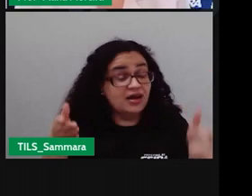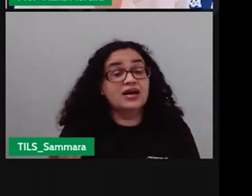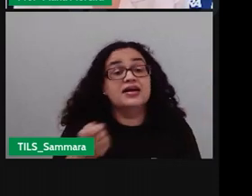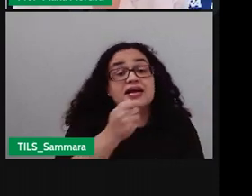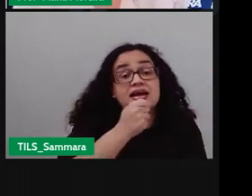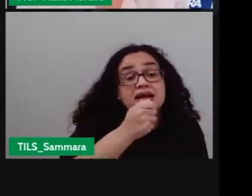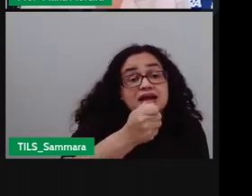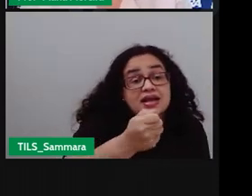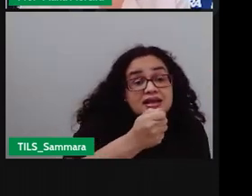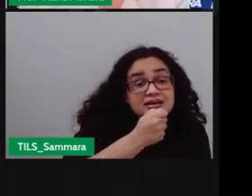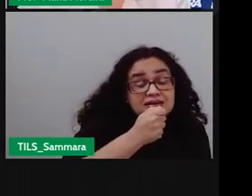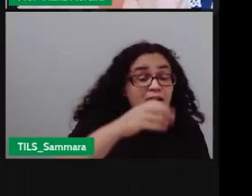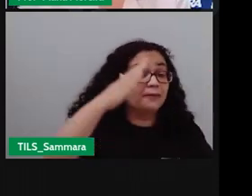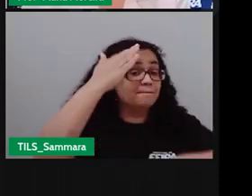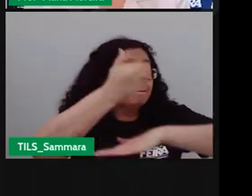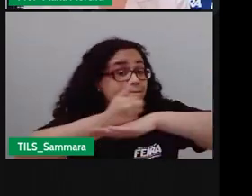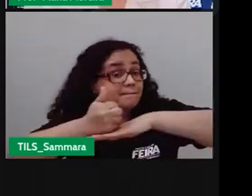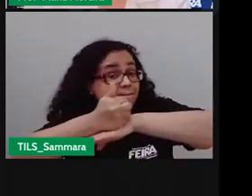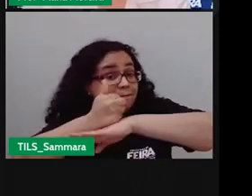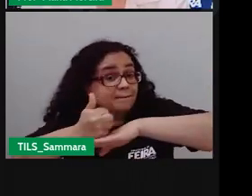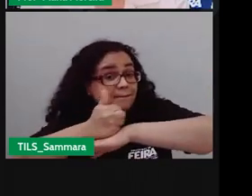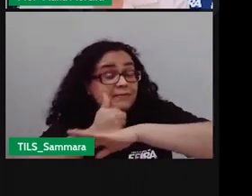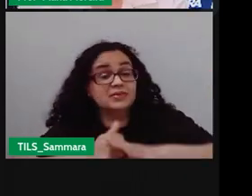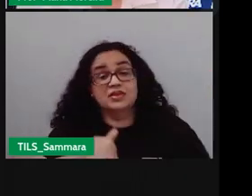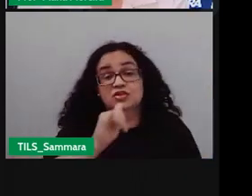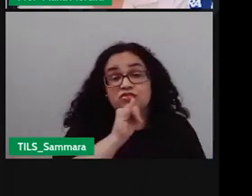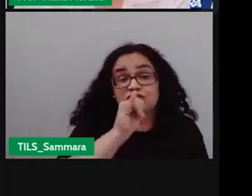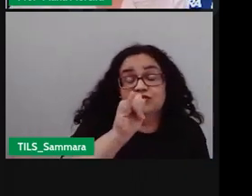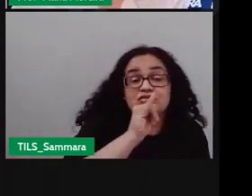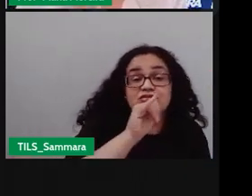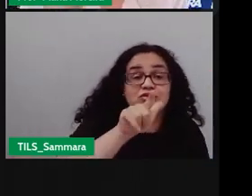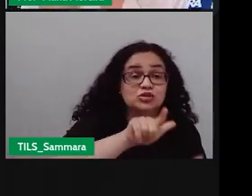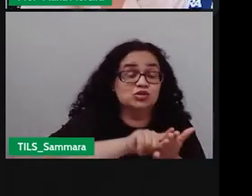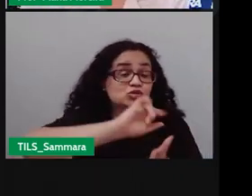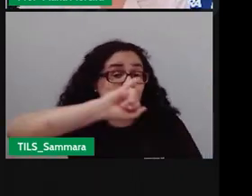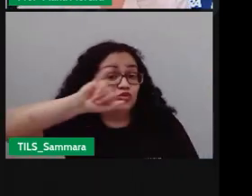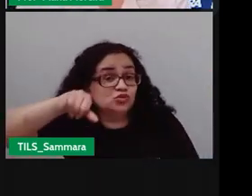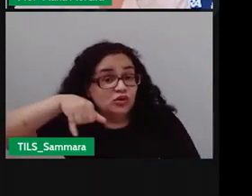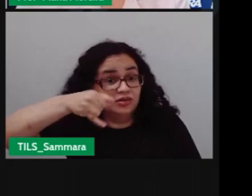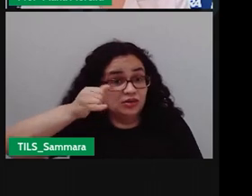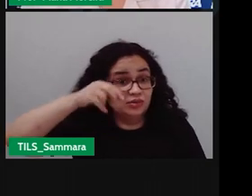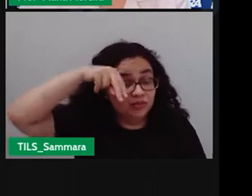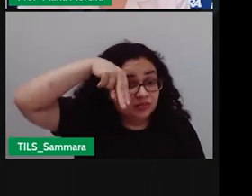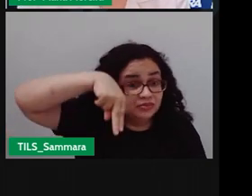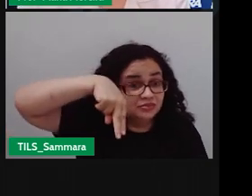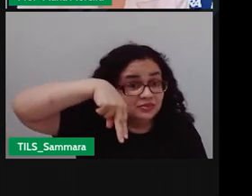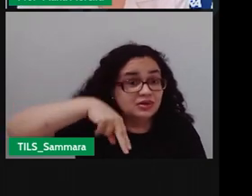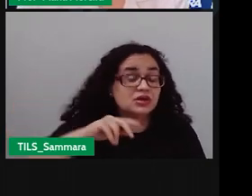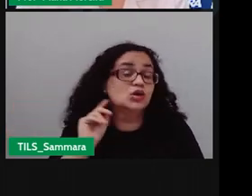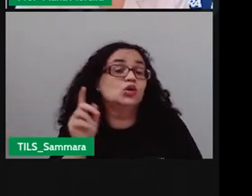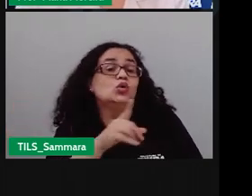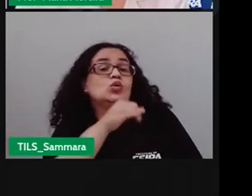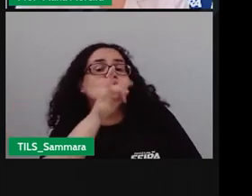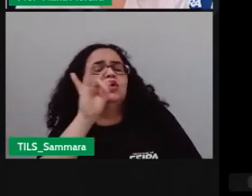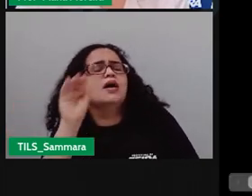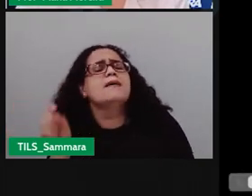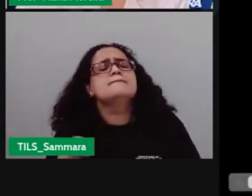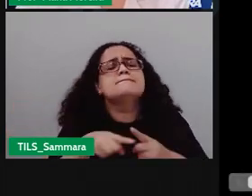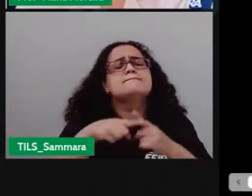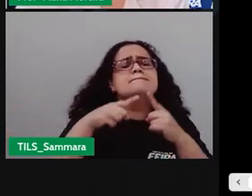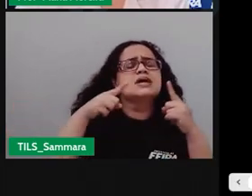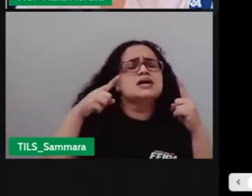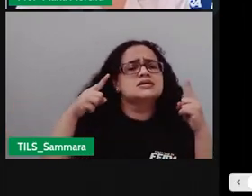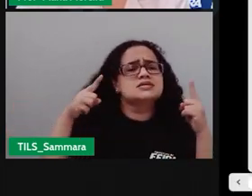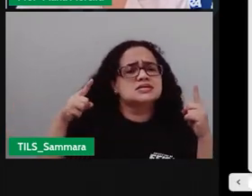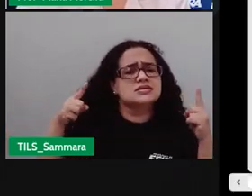os profissionais da informação os jornalistas e serem o que um repórter por um dia mas